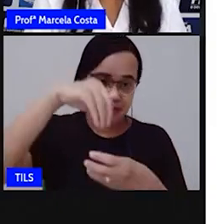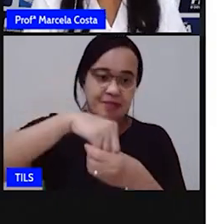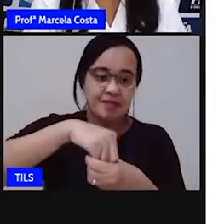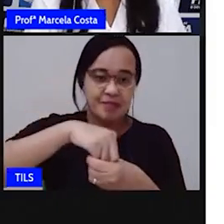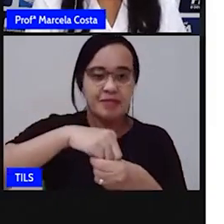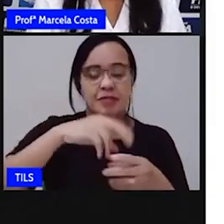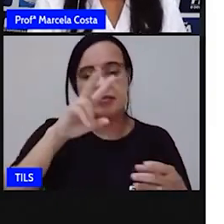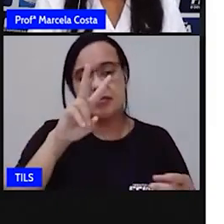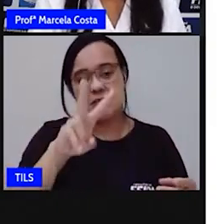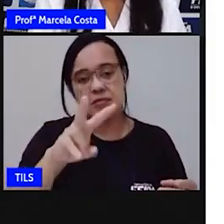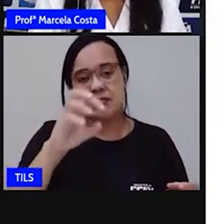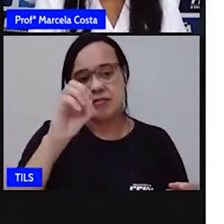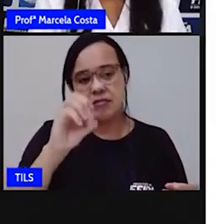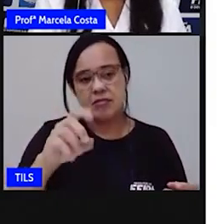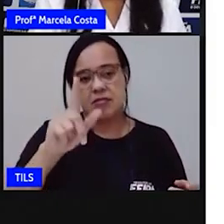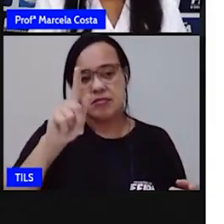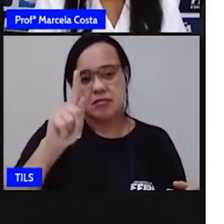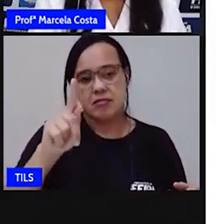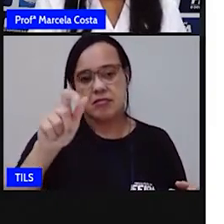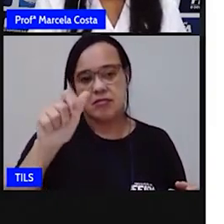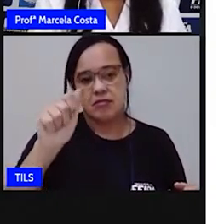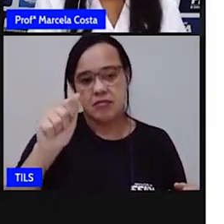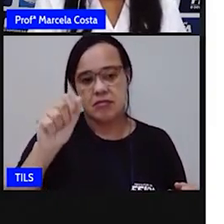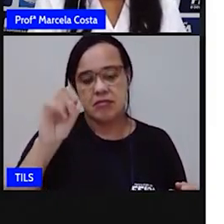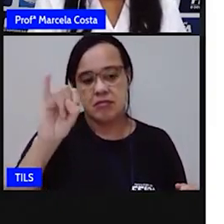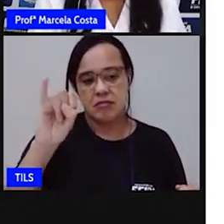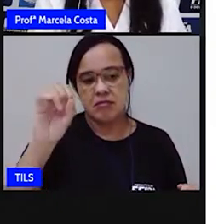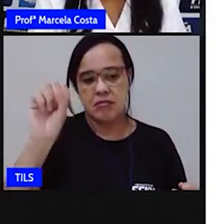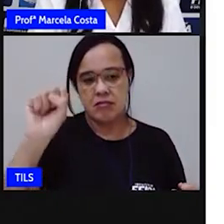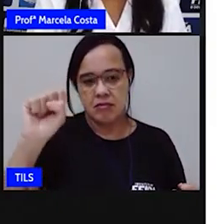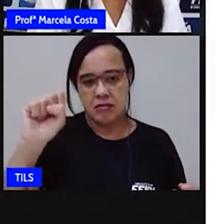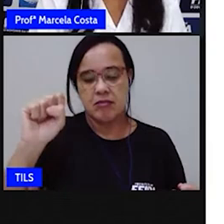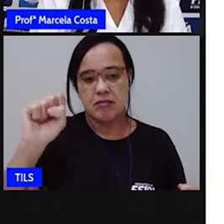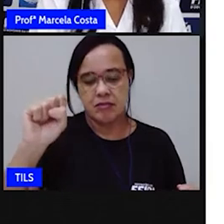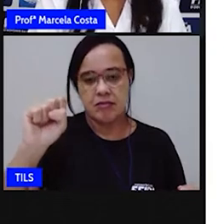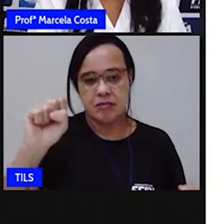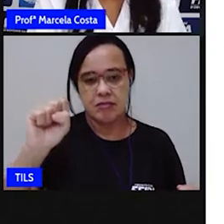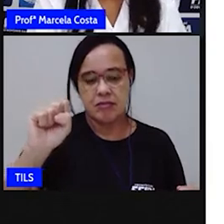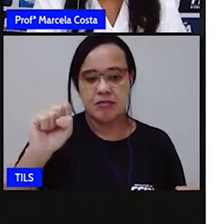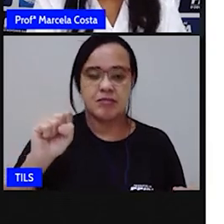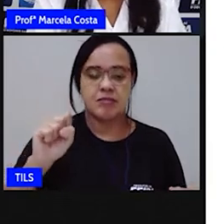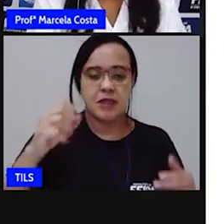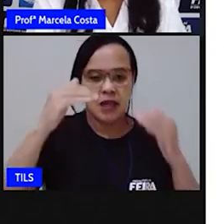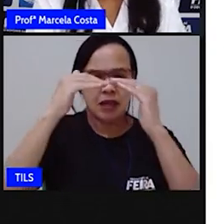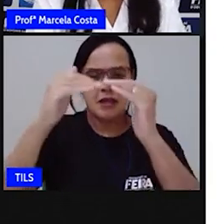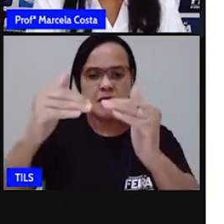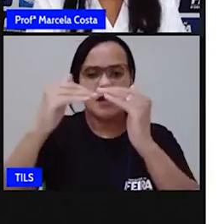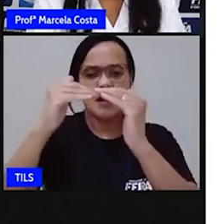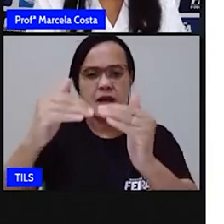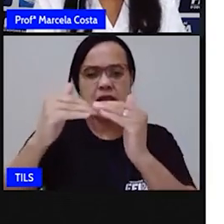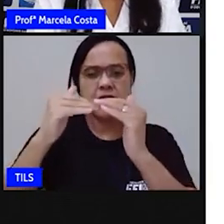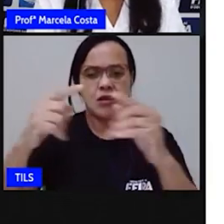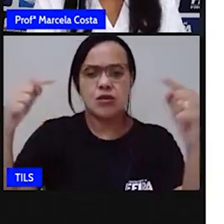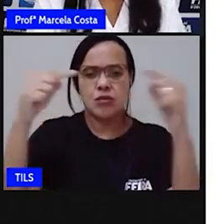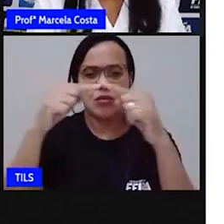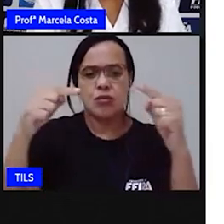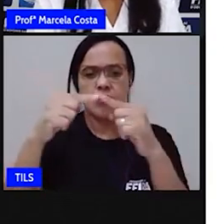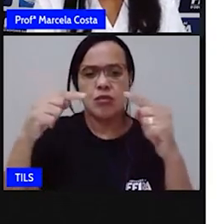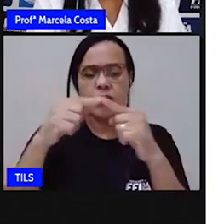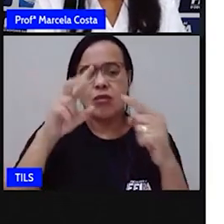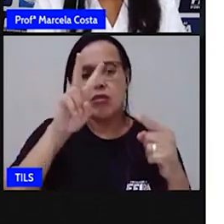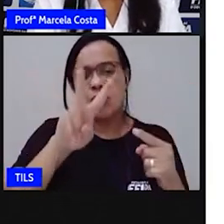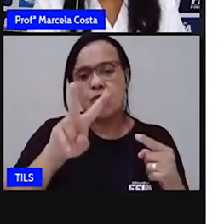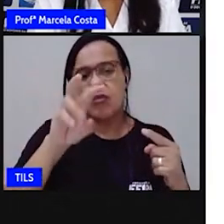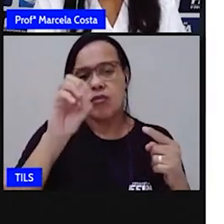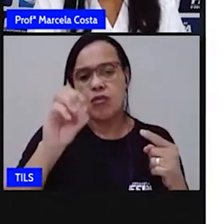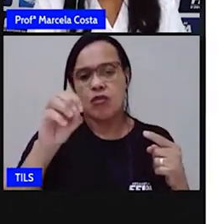Vamos ver aqui quais são essas vogais que estão nas palavras? Na palavra teto, eu tenho quais vogais?